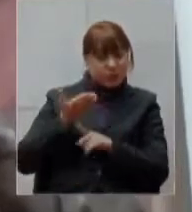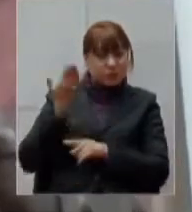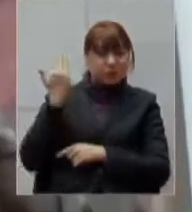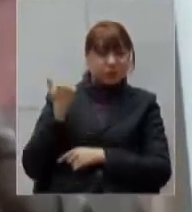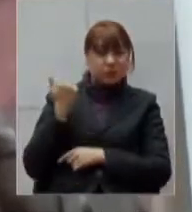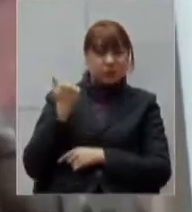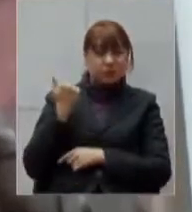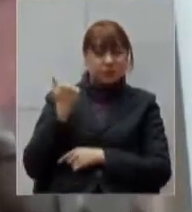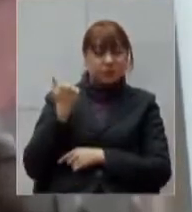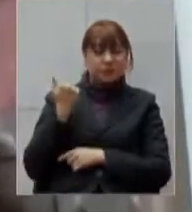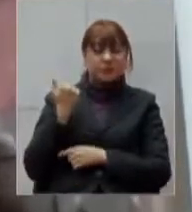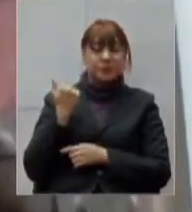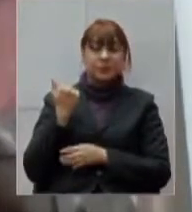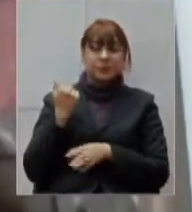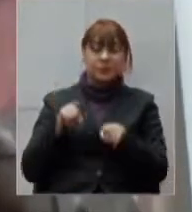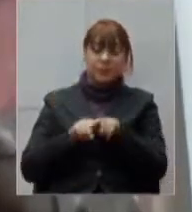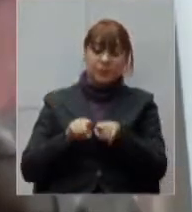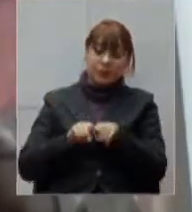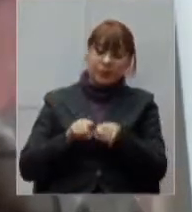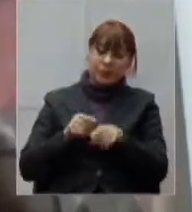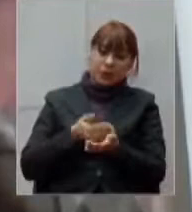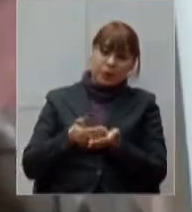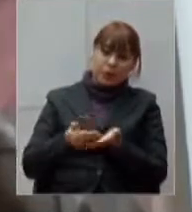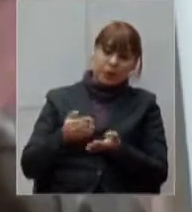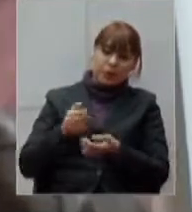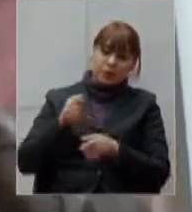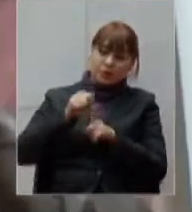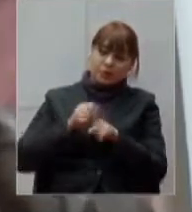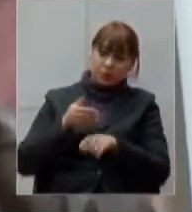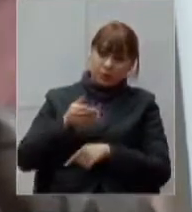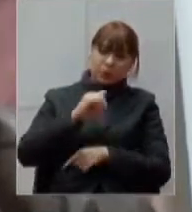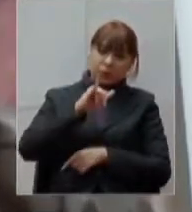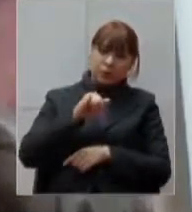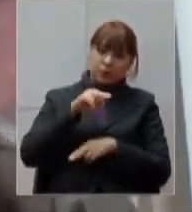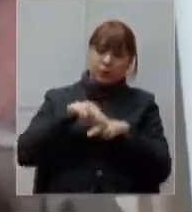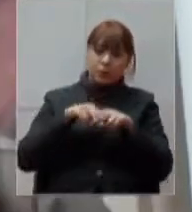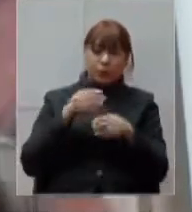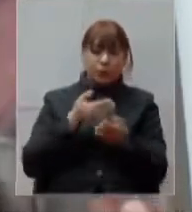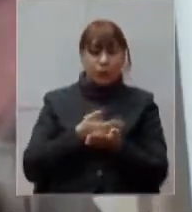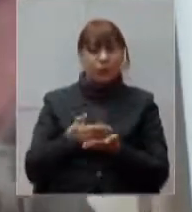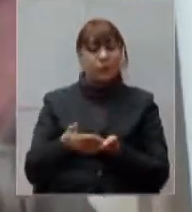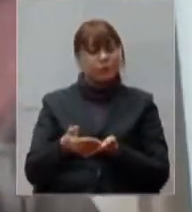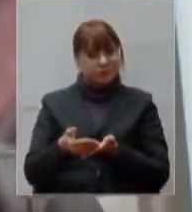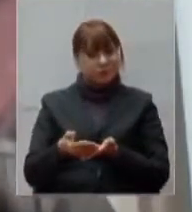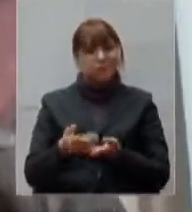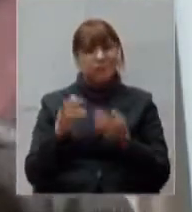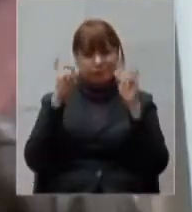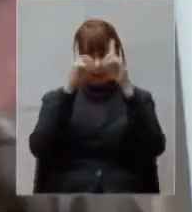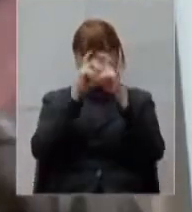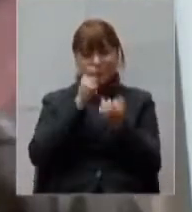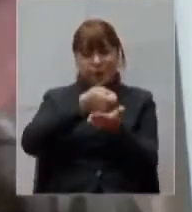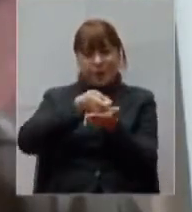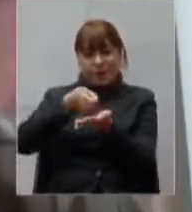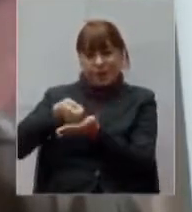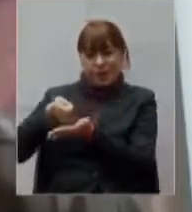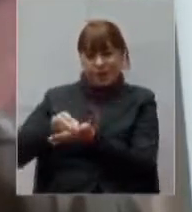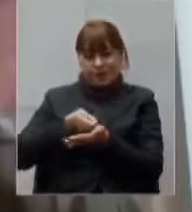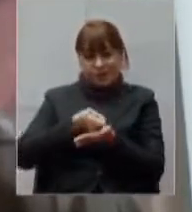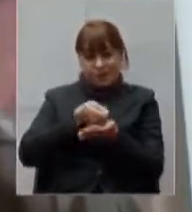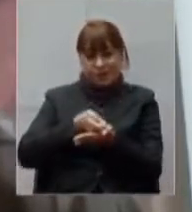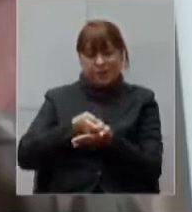pagamento no início desse mês, nós já começamos a escalonar esses pagamentos. Então, estamos vivendo aí uma grande